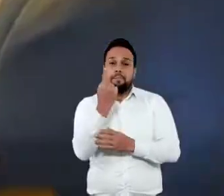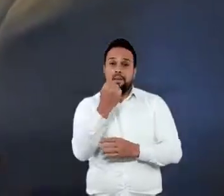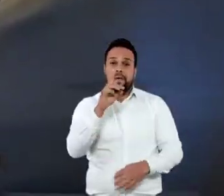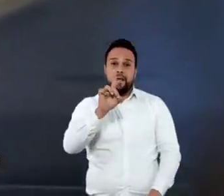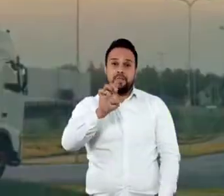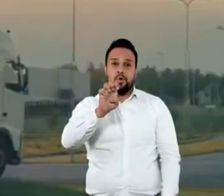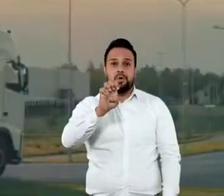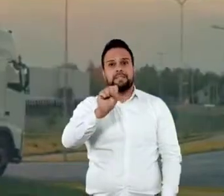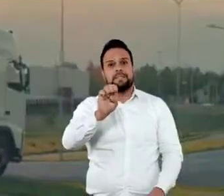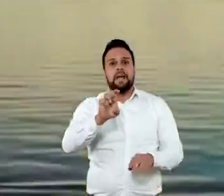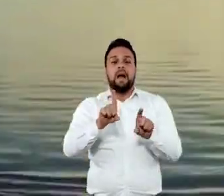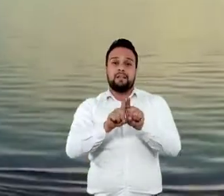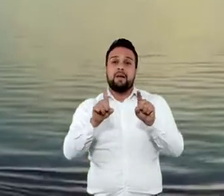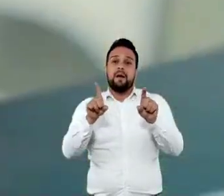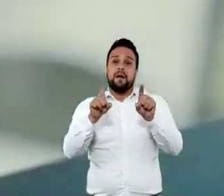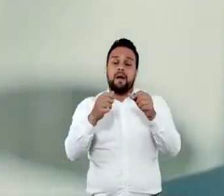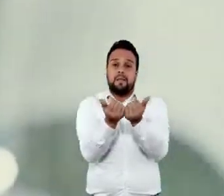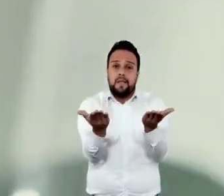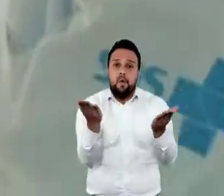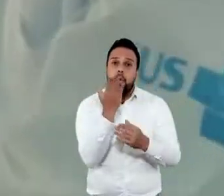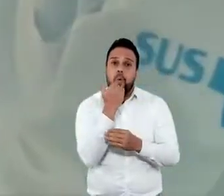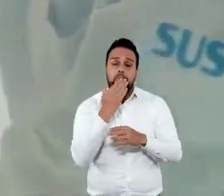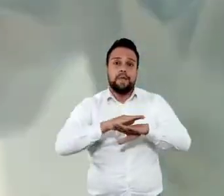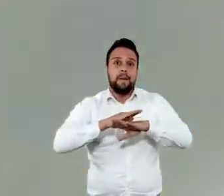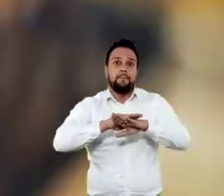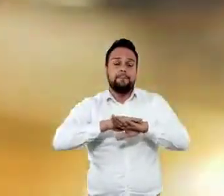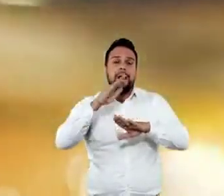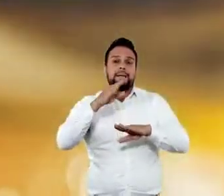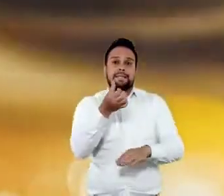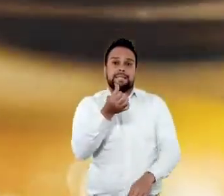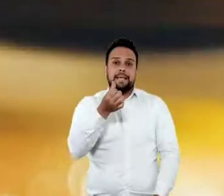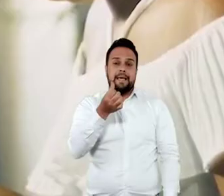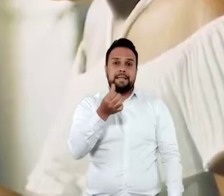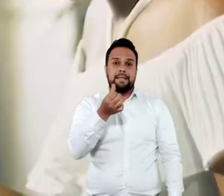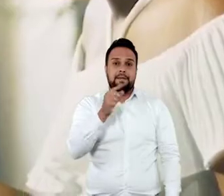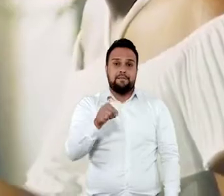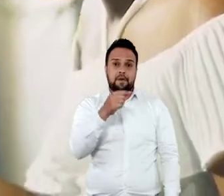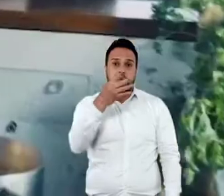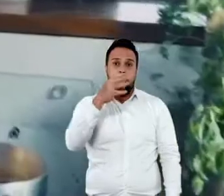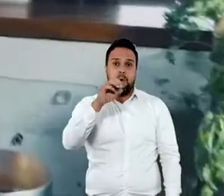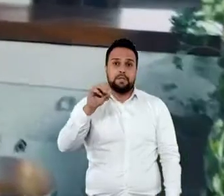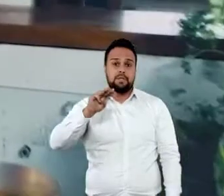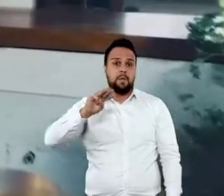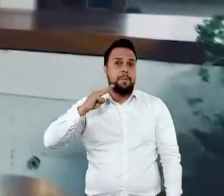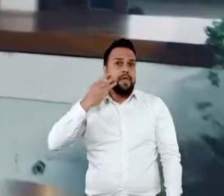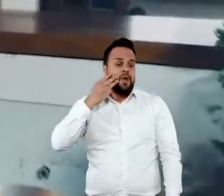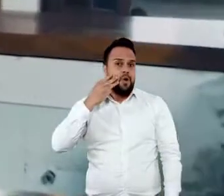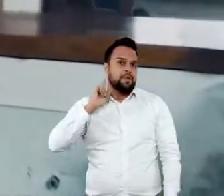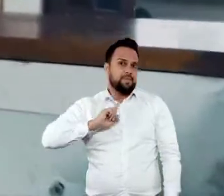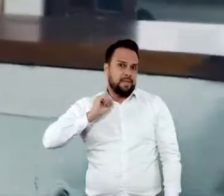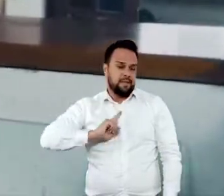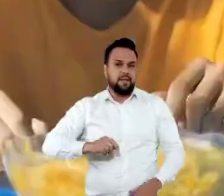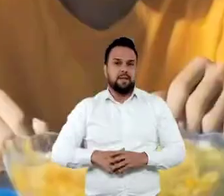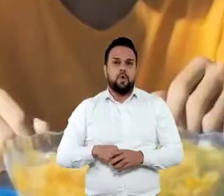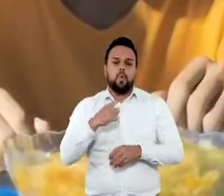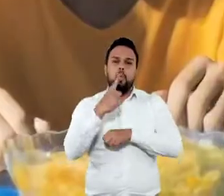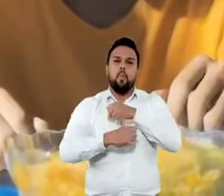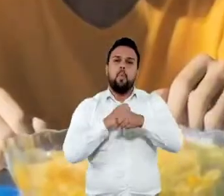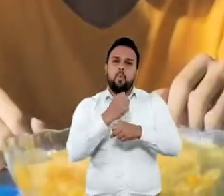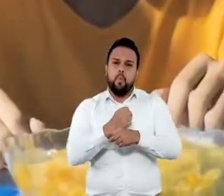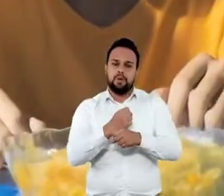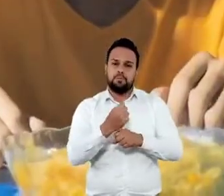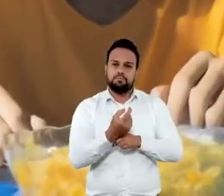para imunizar toda a população com pelo menos a primeira dose. Levou comida à mesa de mais de 6 milhões e 400 mil